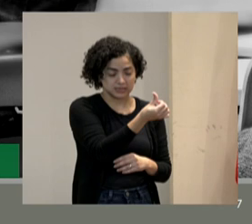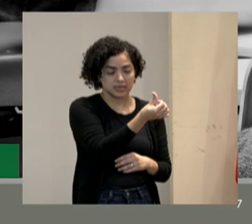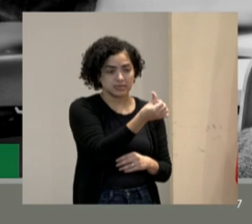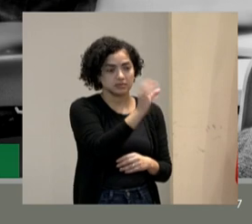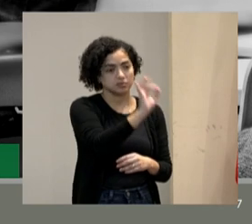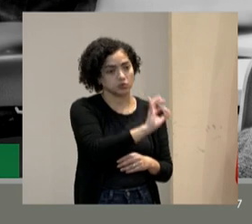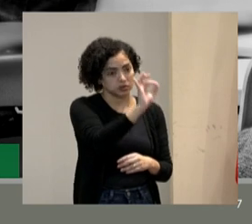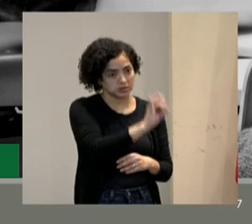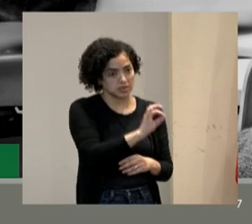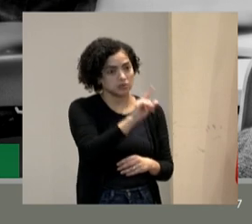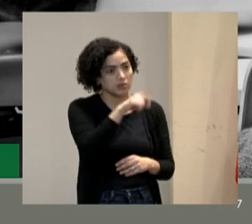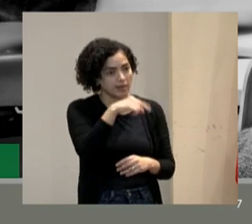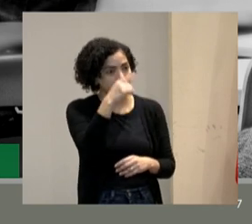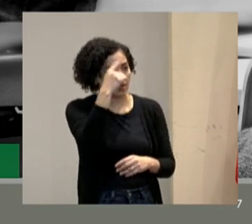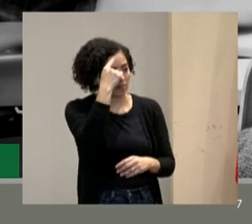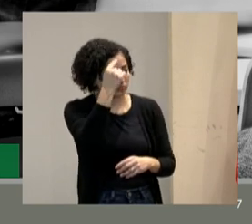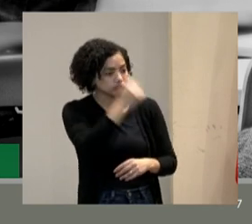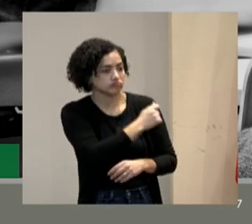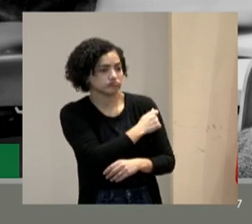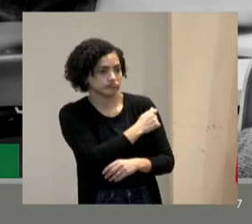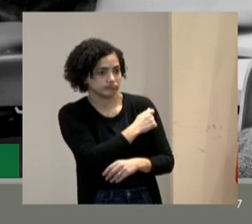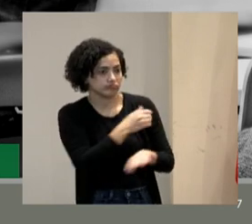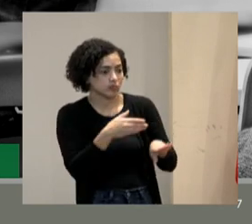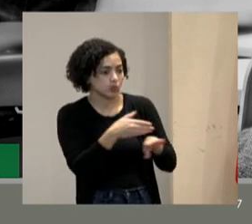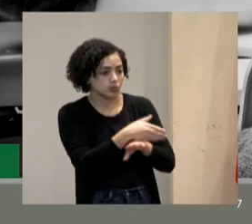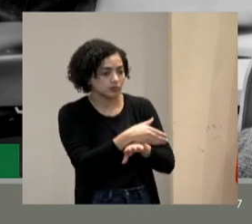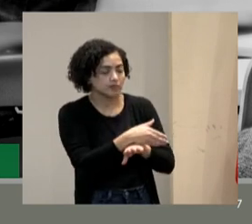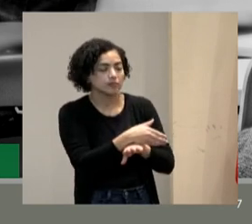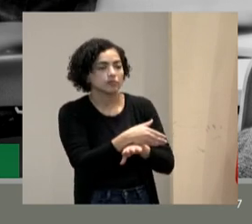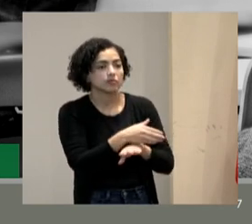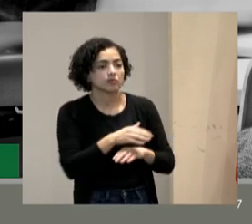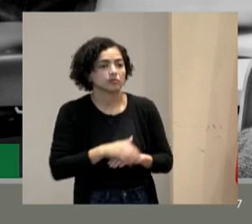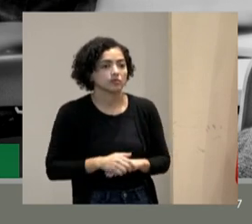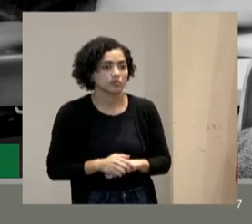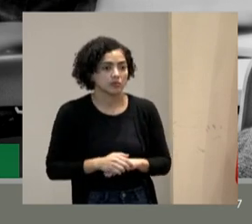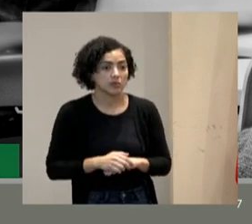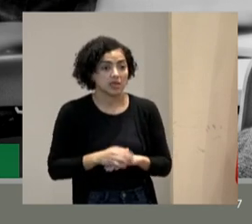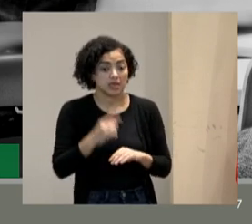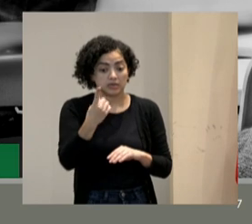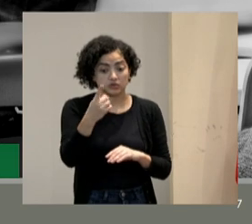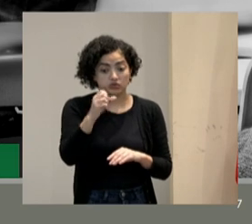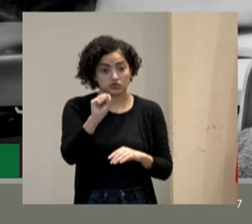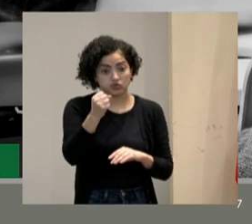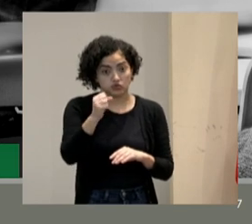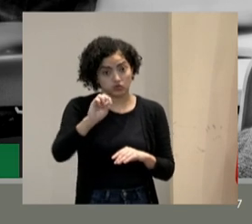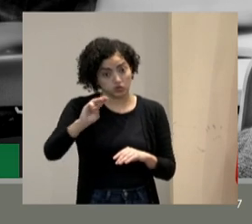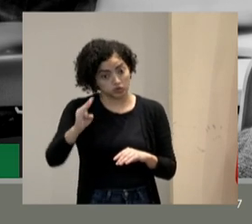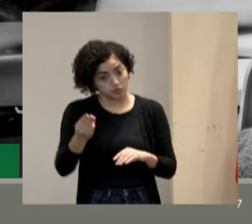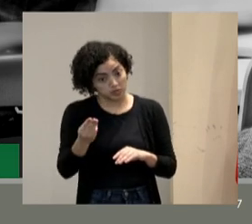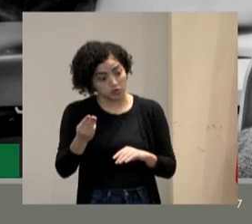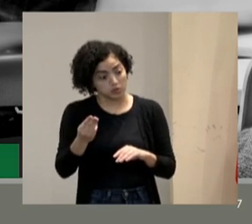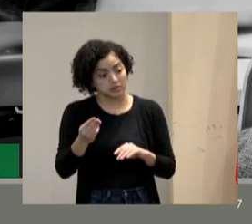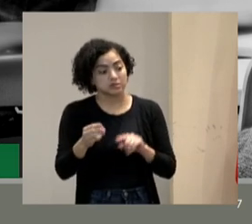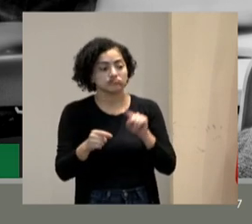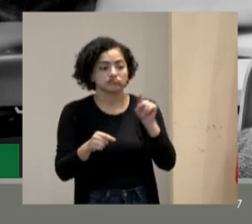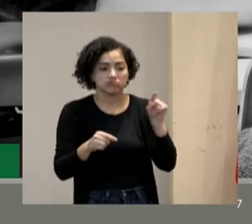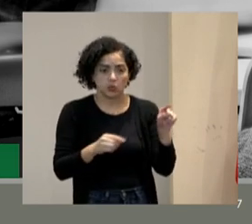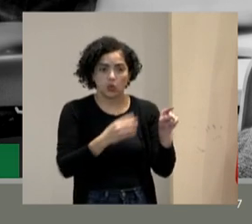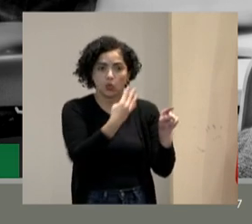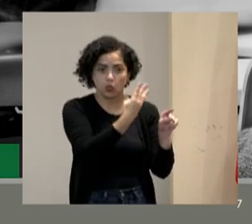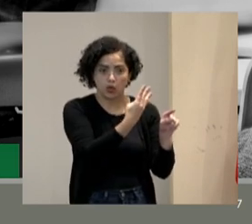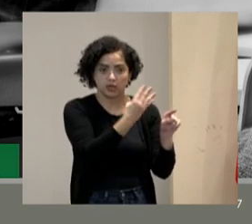só no PCD. Teoricamente da população de 18 milhões 4% ali tinha que ser